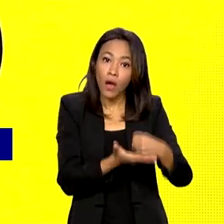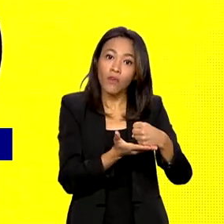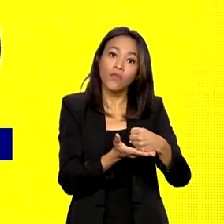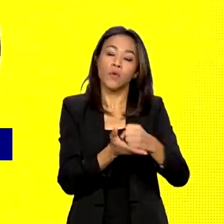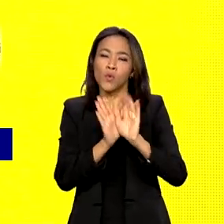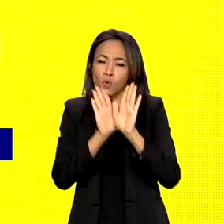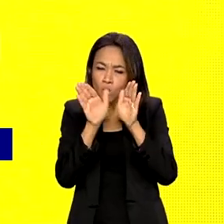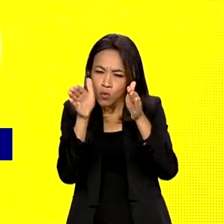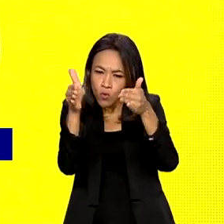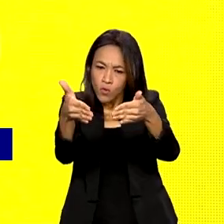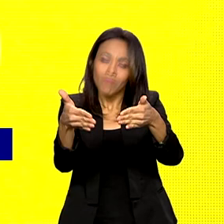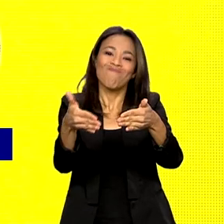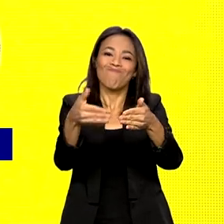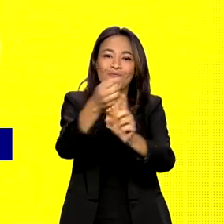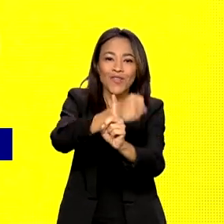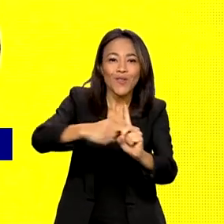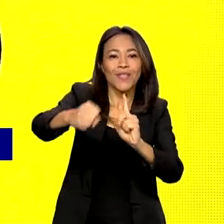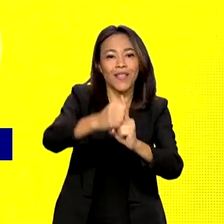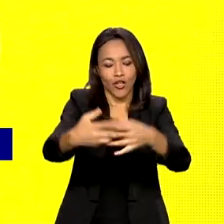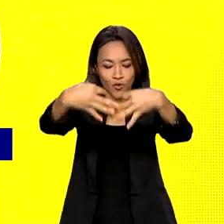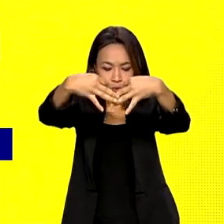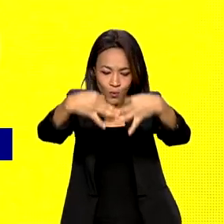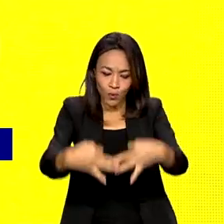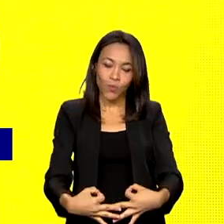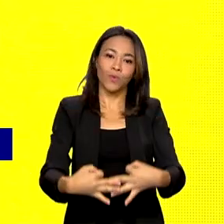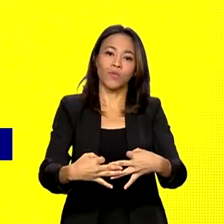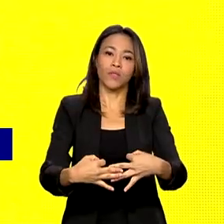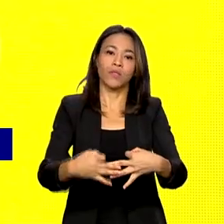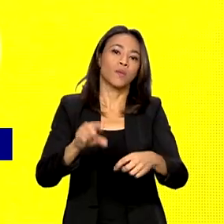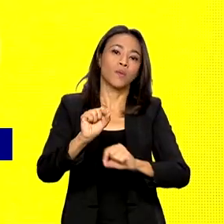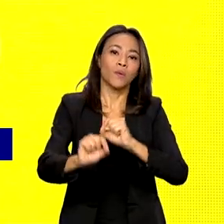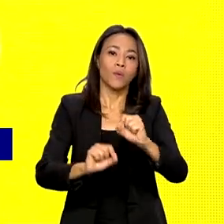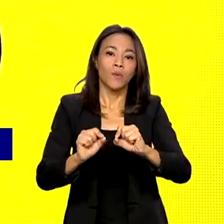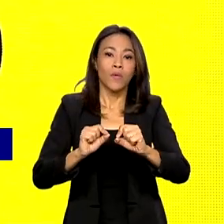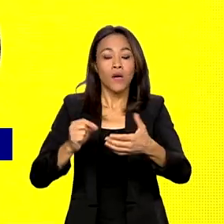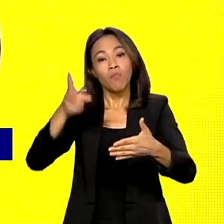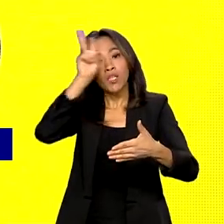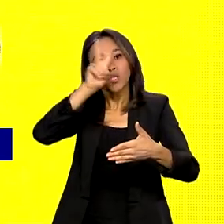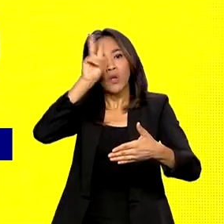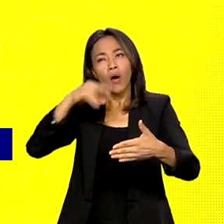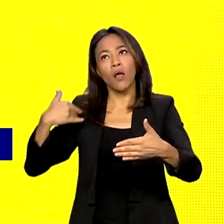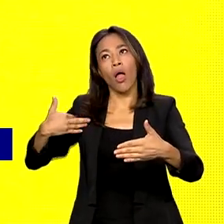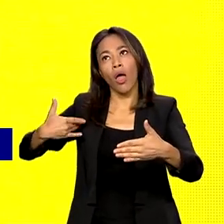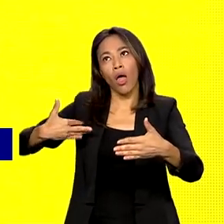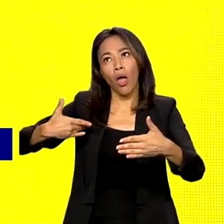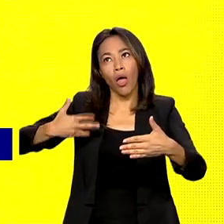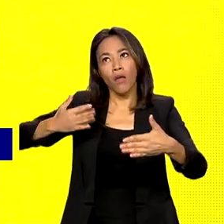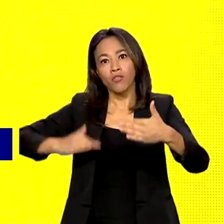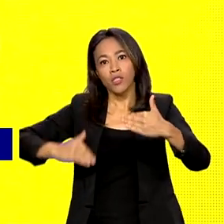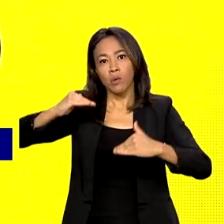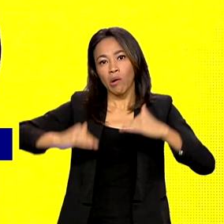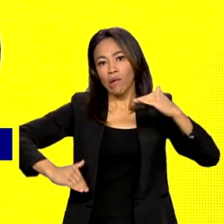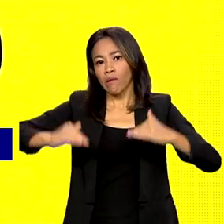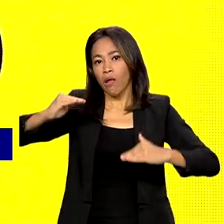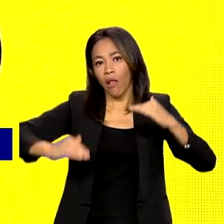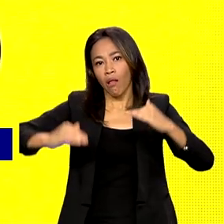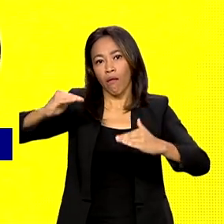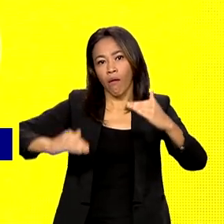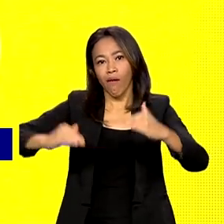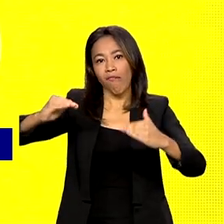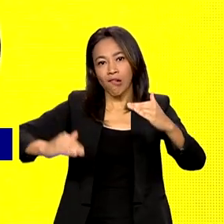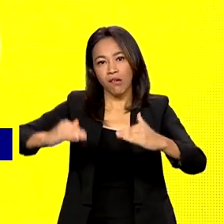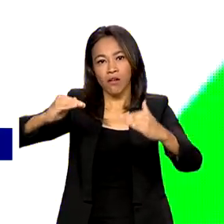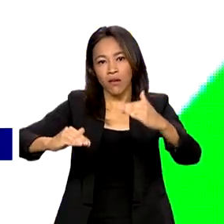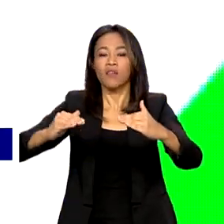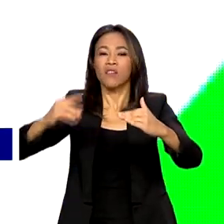sociedade mais justa para recuperar uma histórica desigualdade que tanto deveria nos